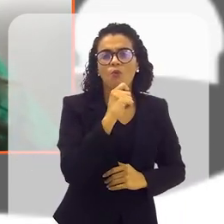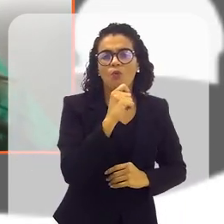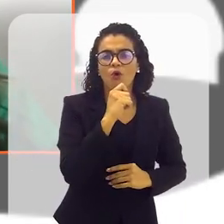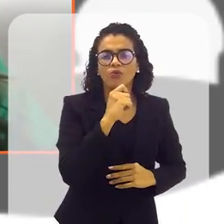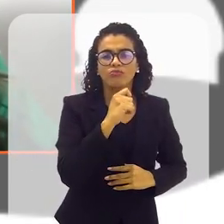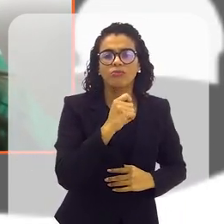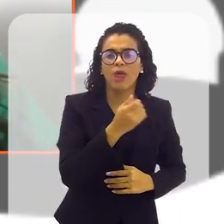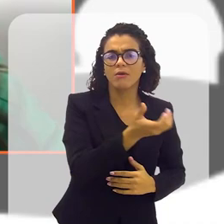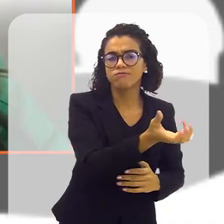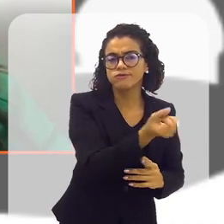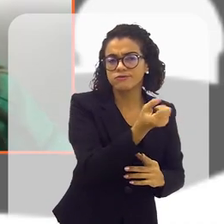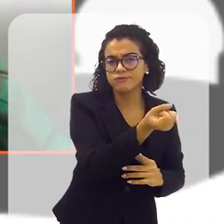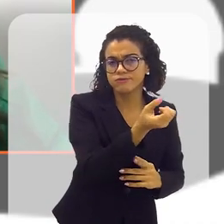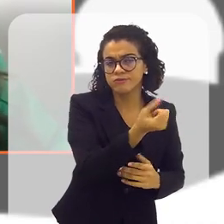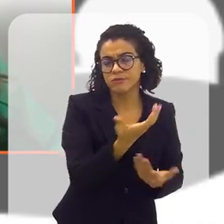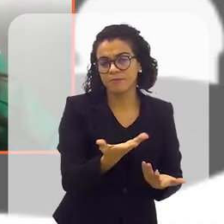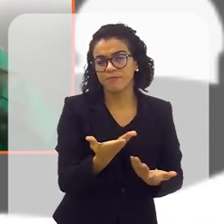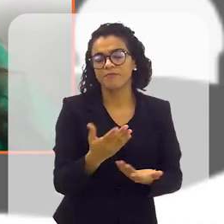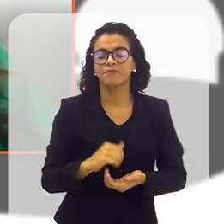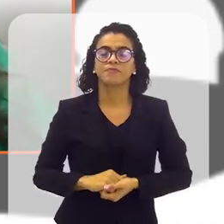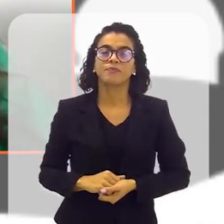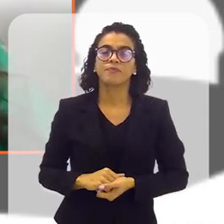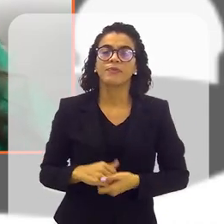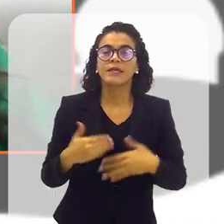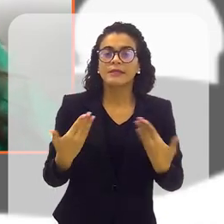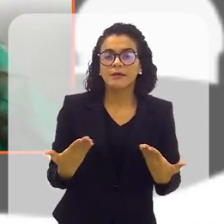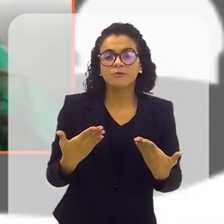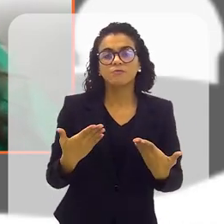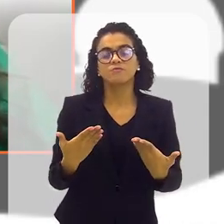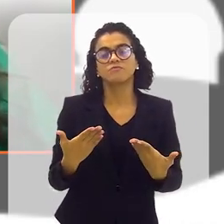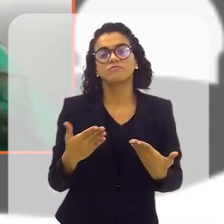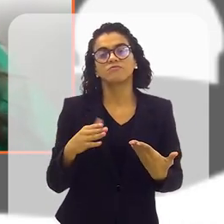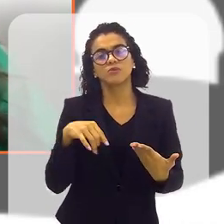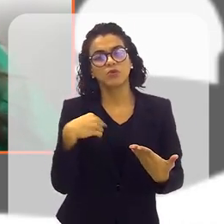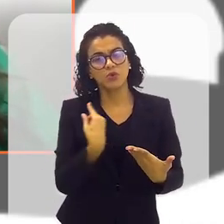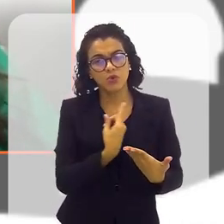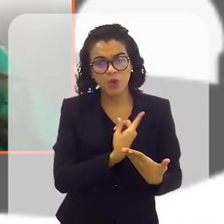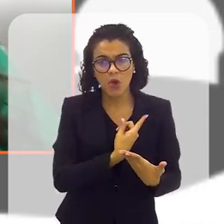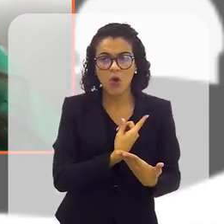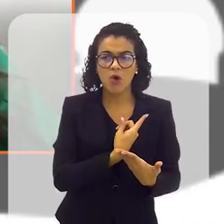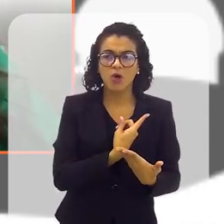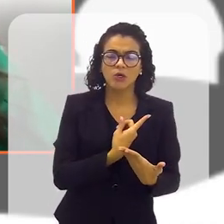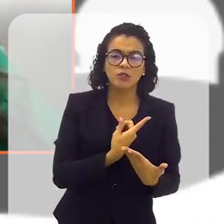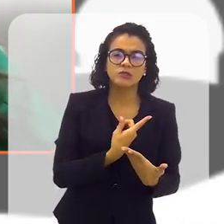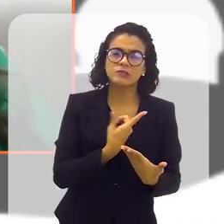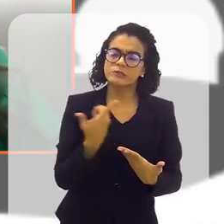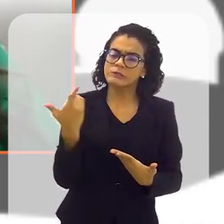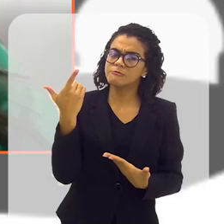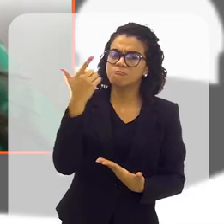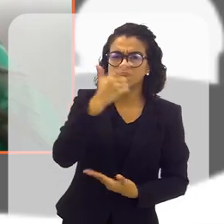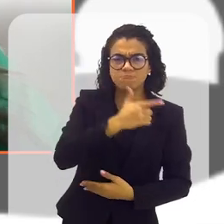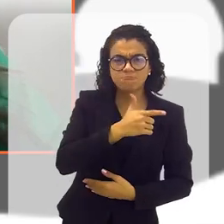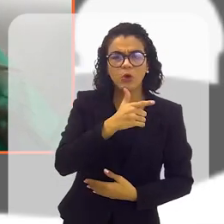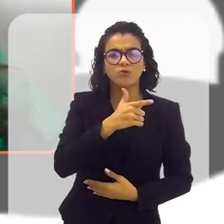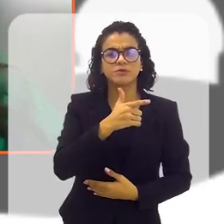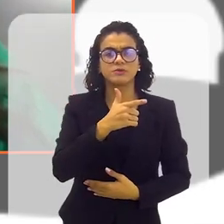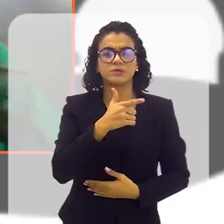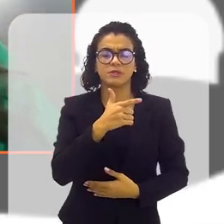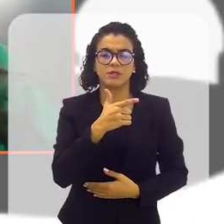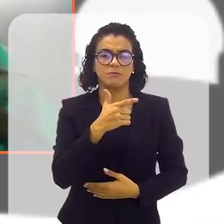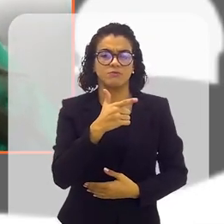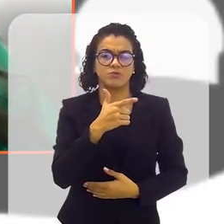entidade que nós abraçamos, assim, de maneira muito intensa, porque